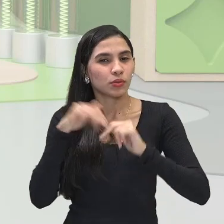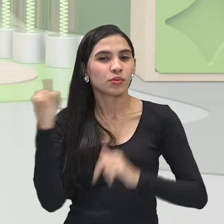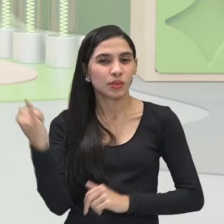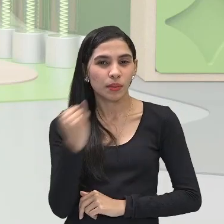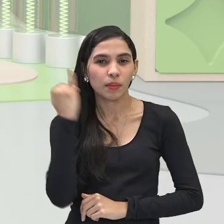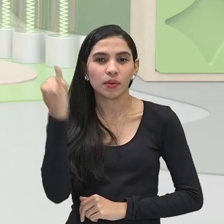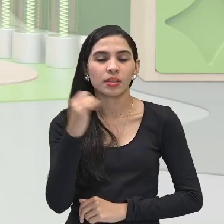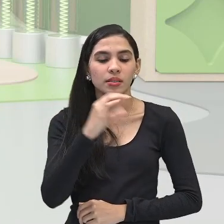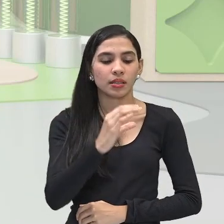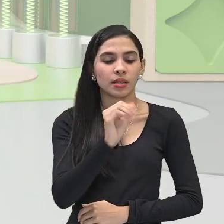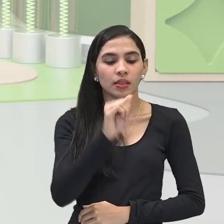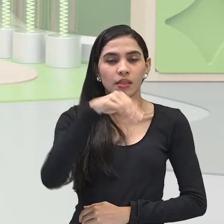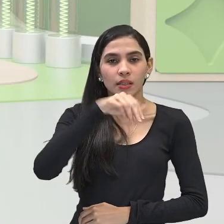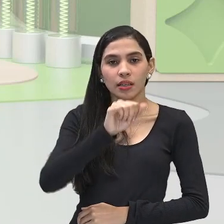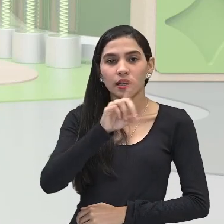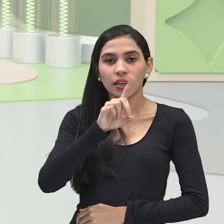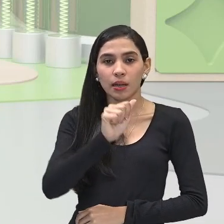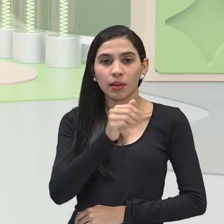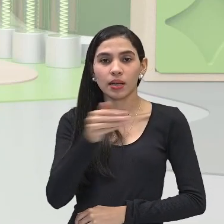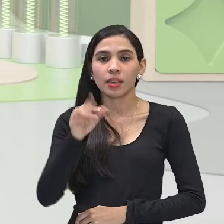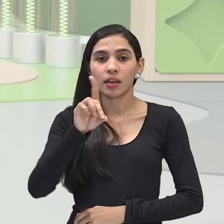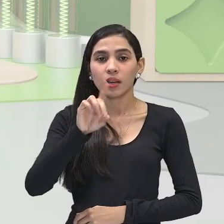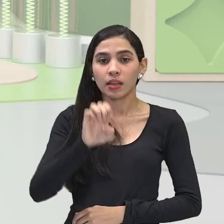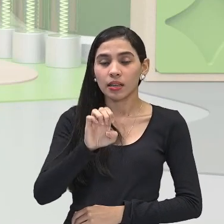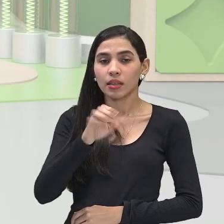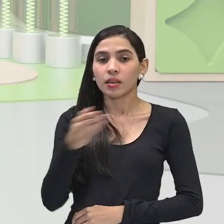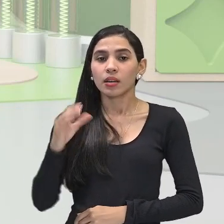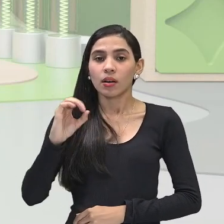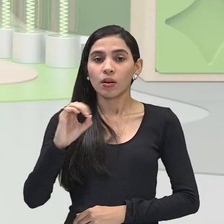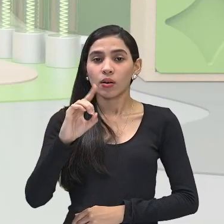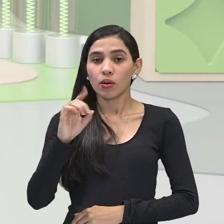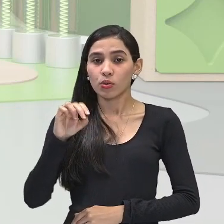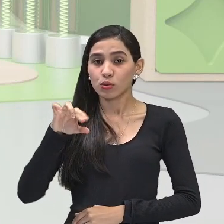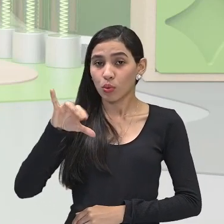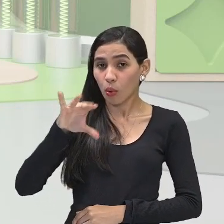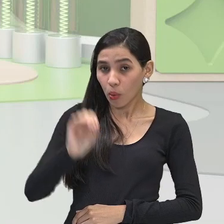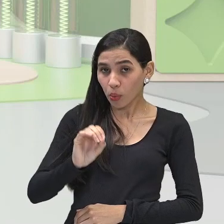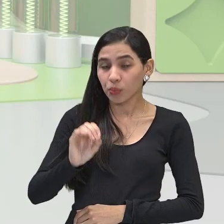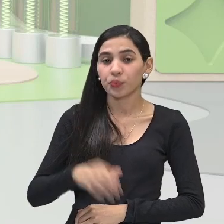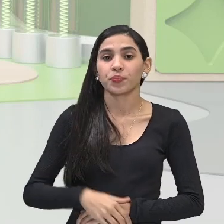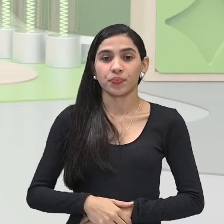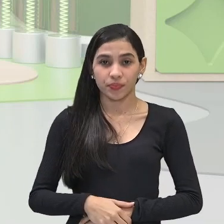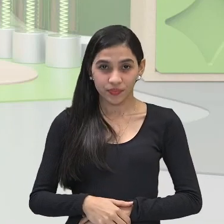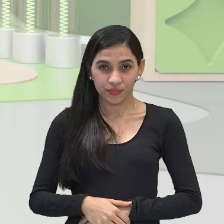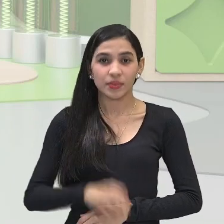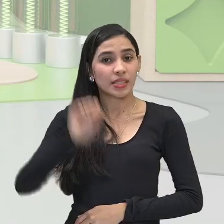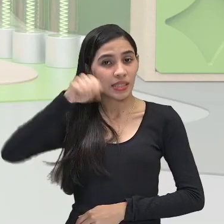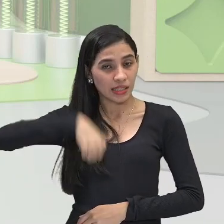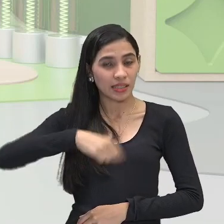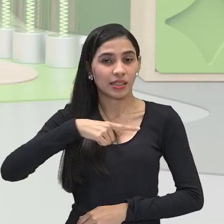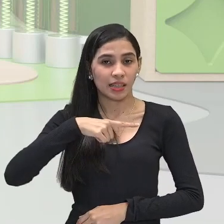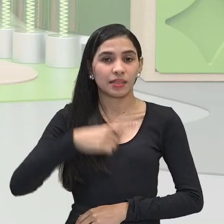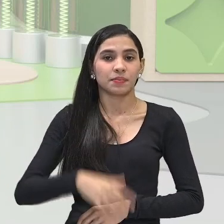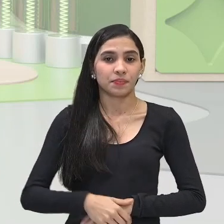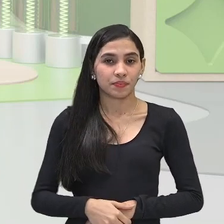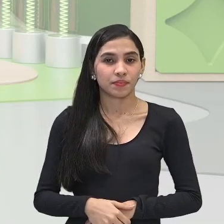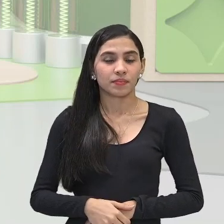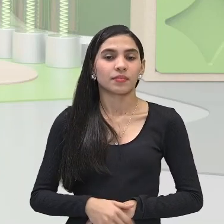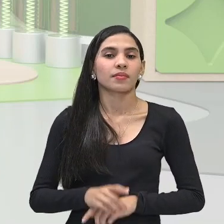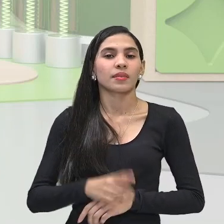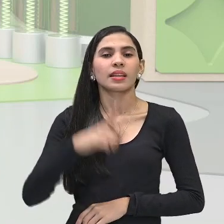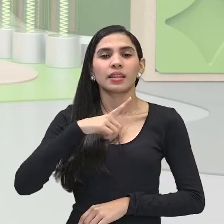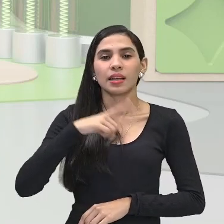camada de ozônio. Então, nós já temos aí a informação de que a camada de ozônio, sim, existe e ela tem uma